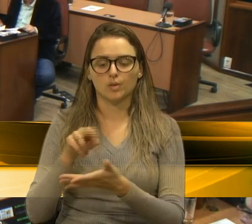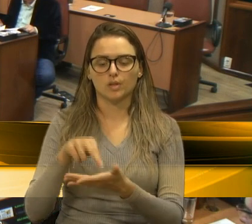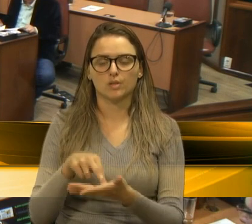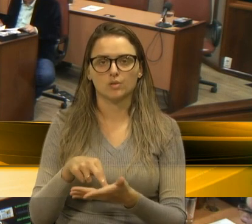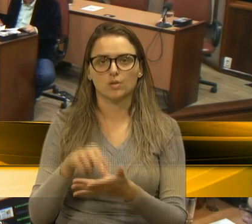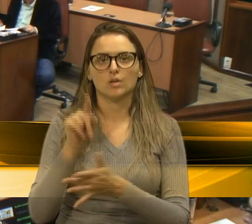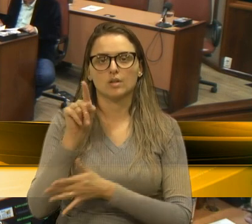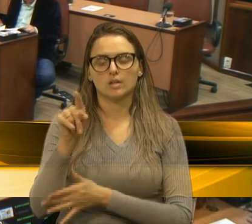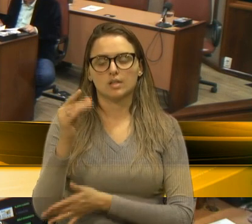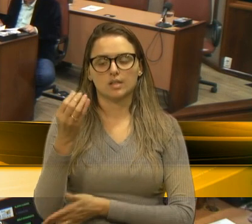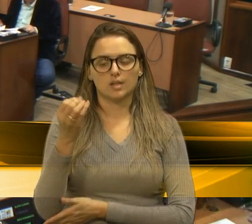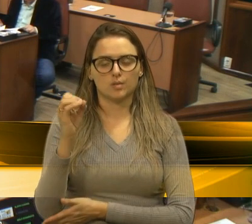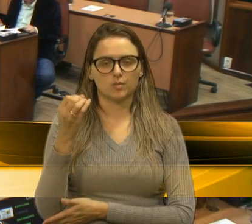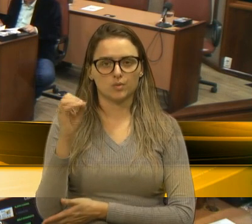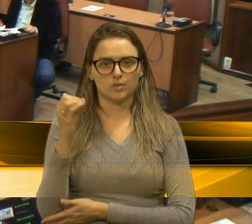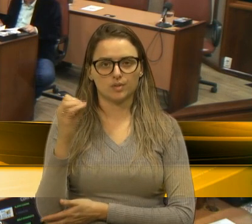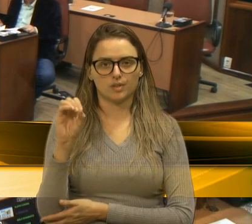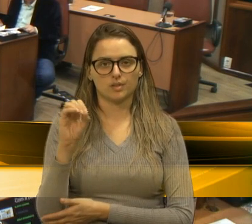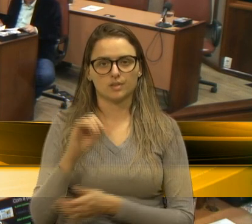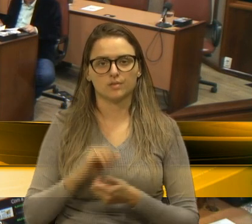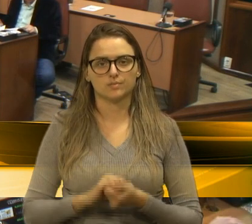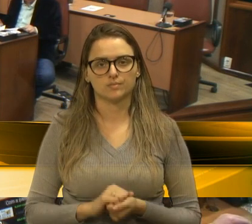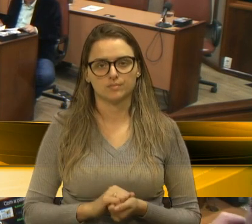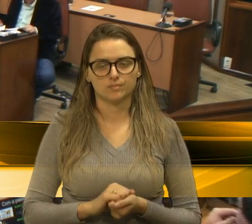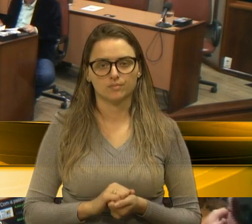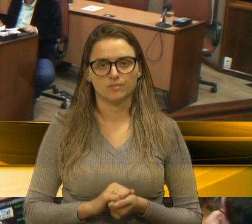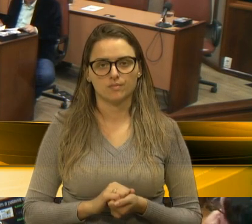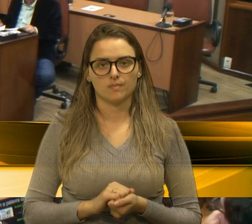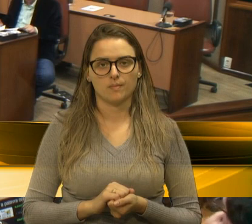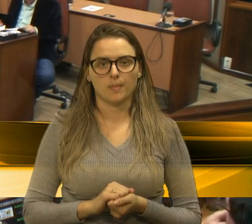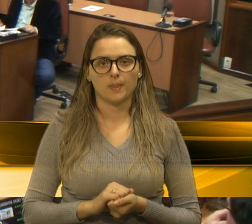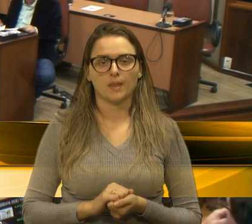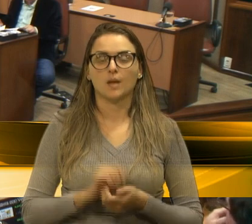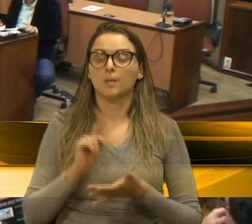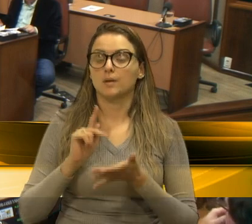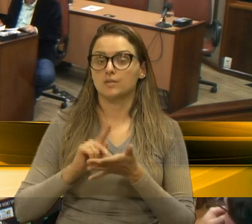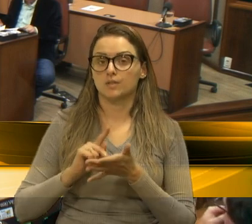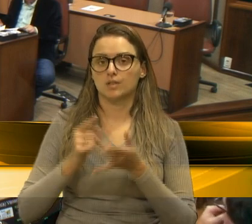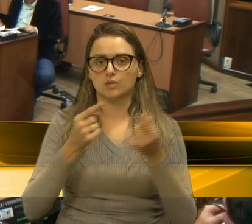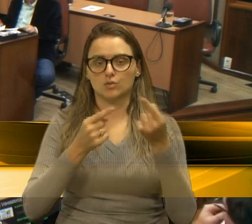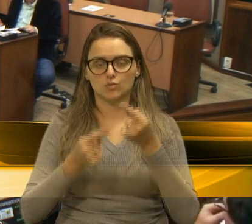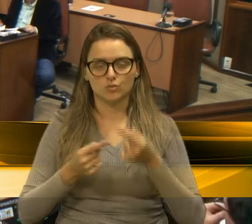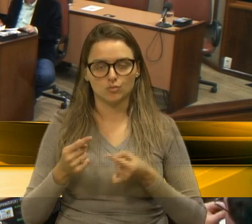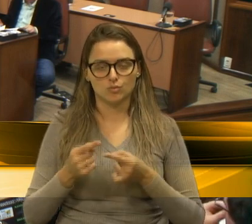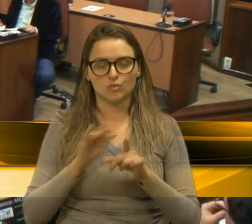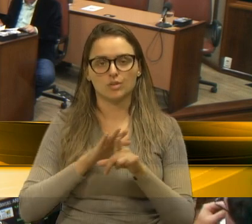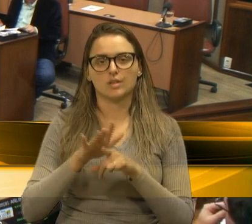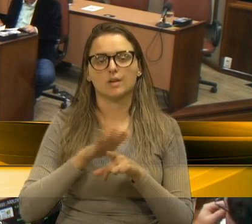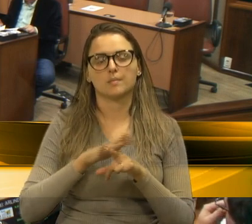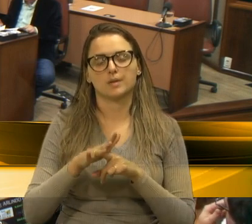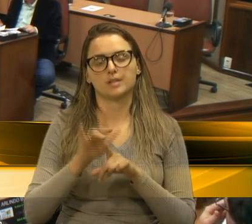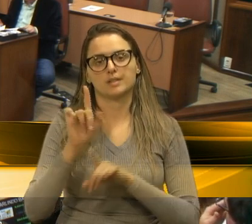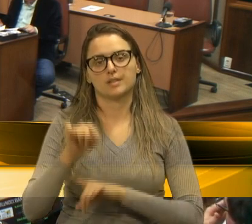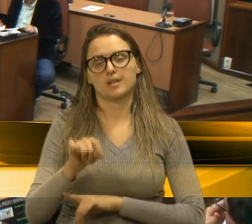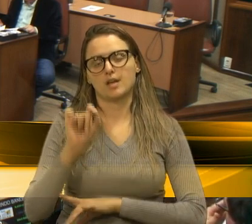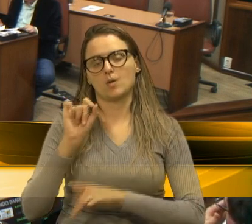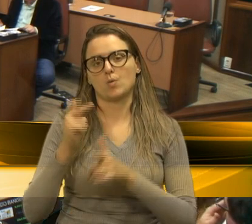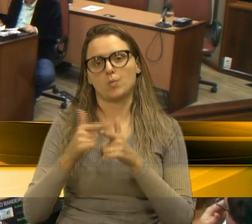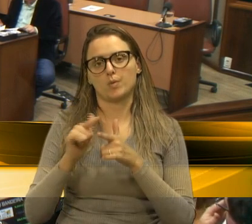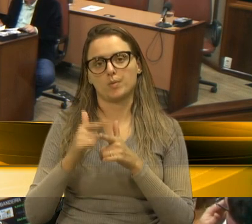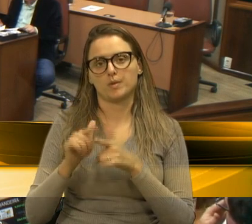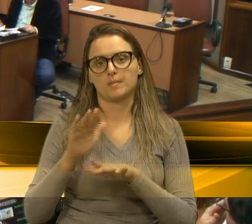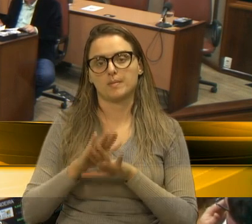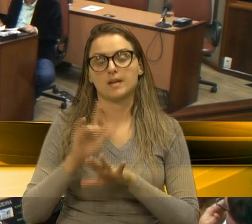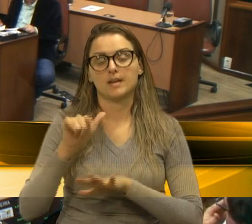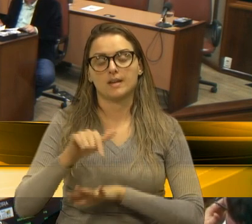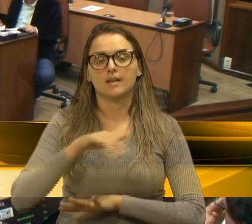Porto Alegre, para realmente discutir essa demanda, onde é o nosso calcar de Aquiles, que são os